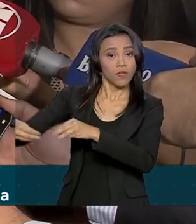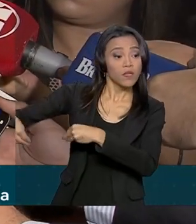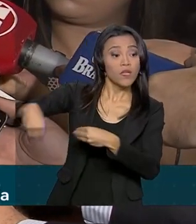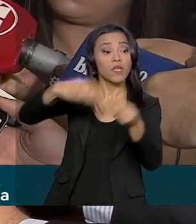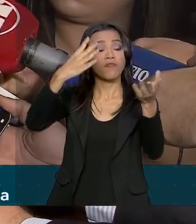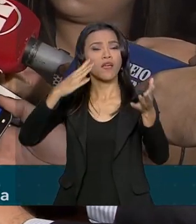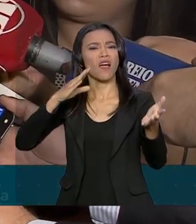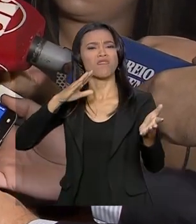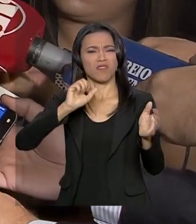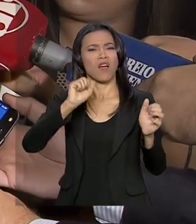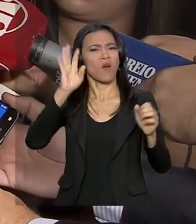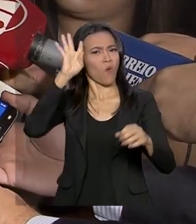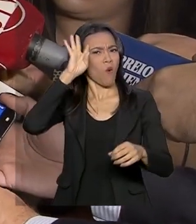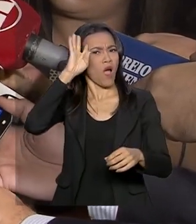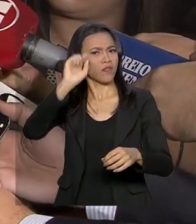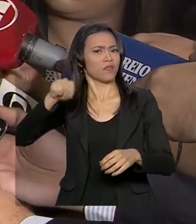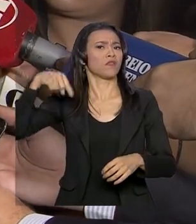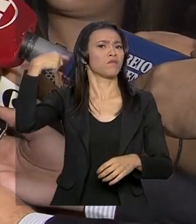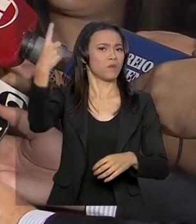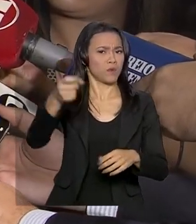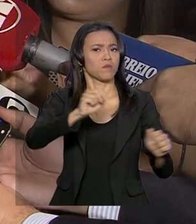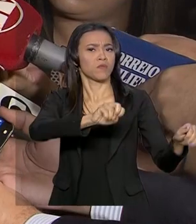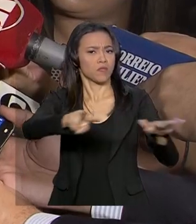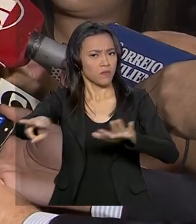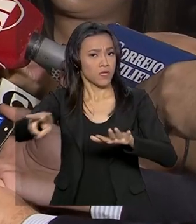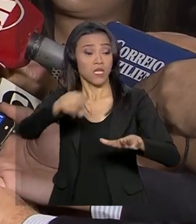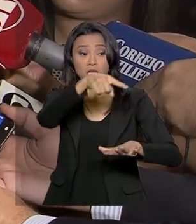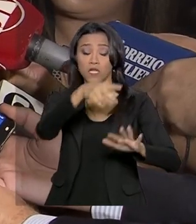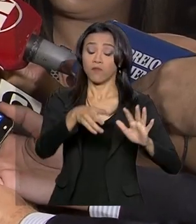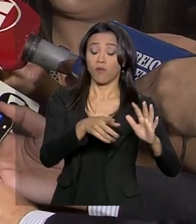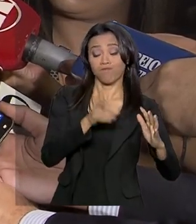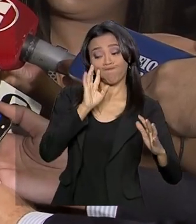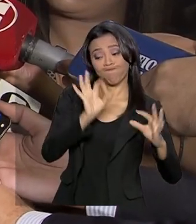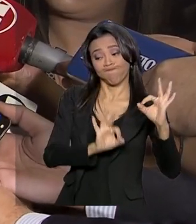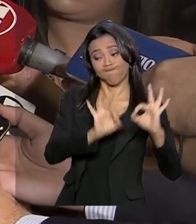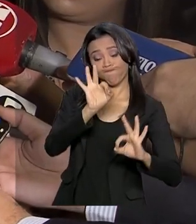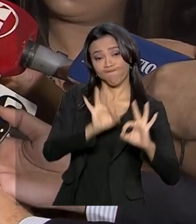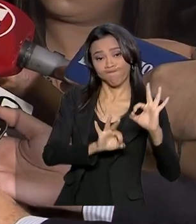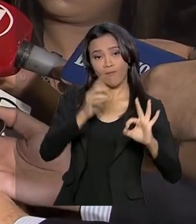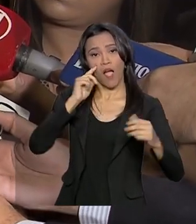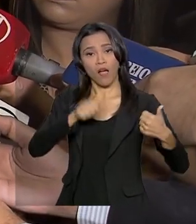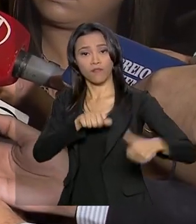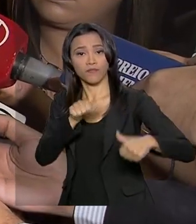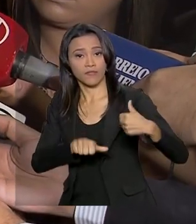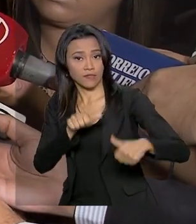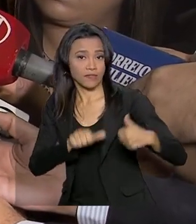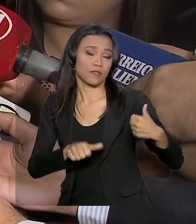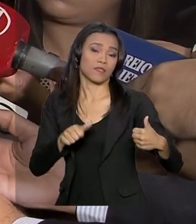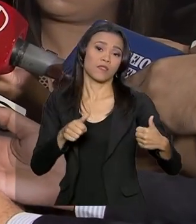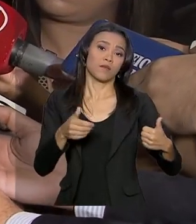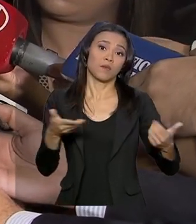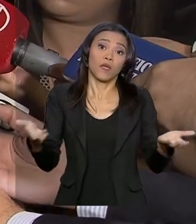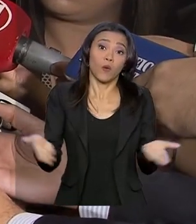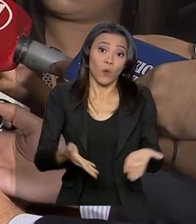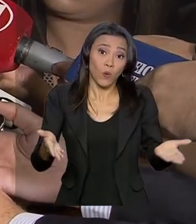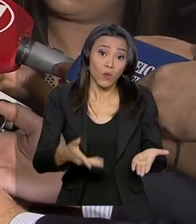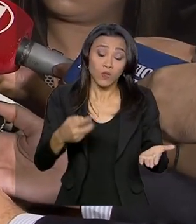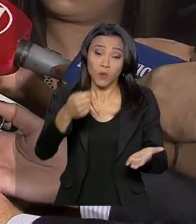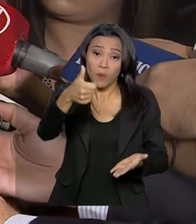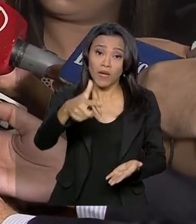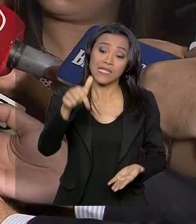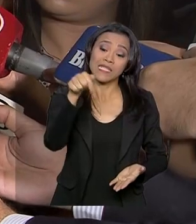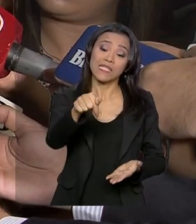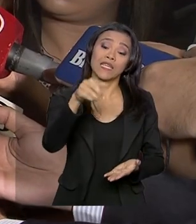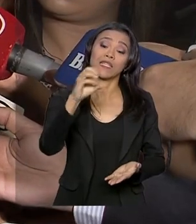esse projeto vai definir quais são os critérios de concessão para evitar essa judicialização que hoje chega a quase 70%